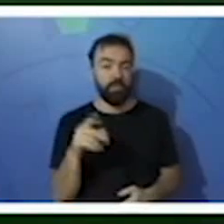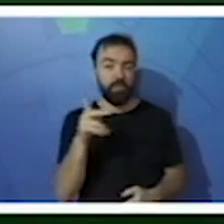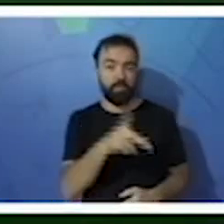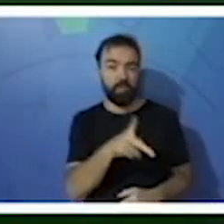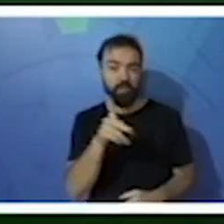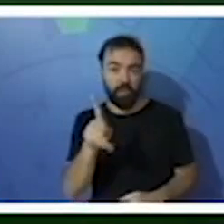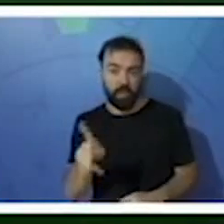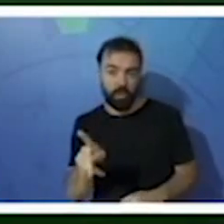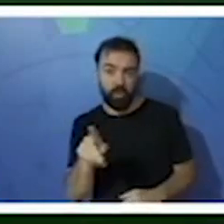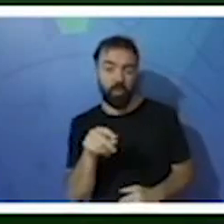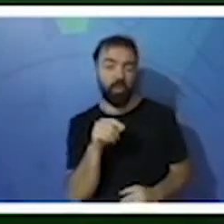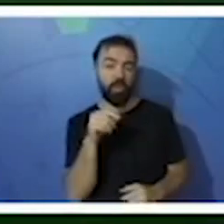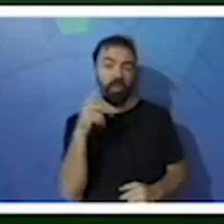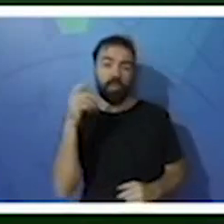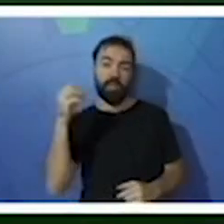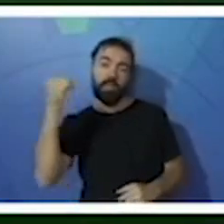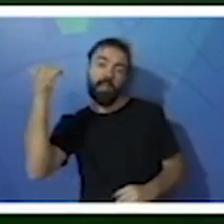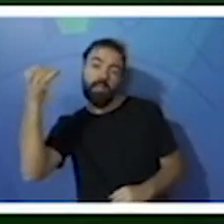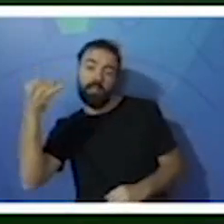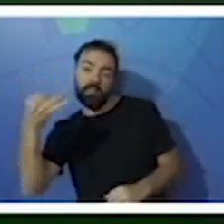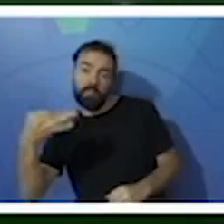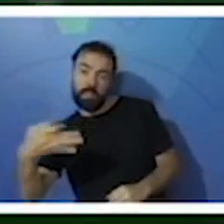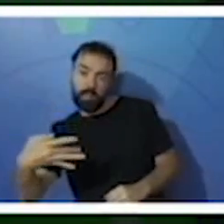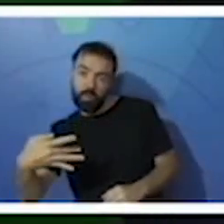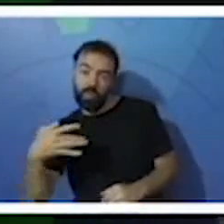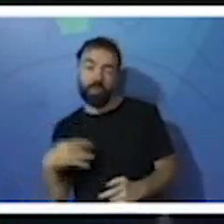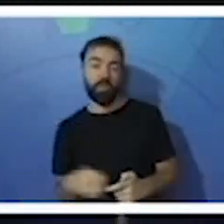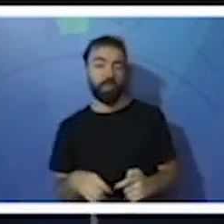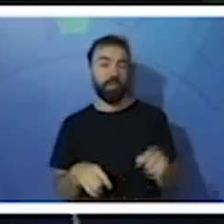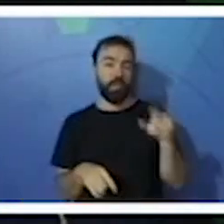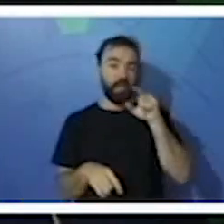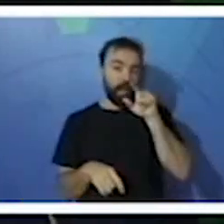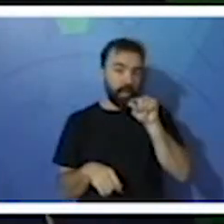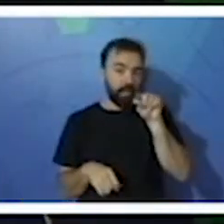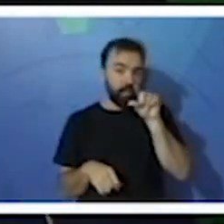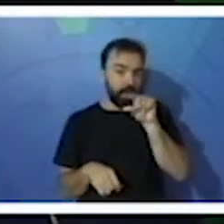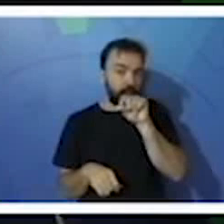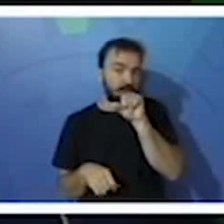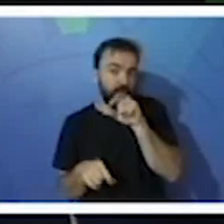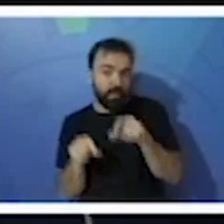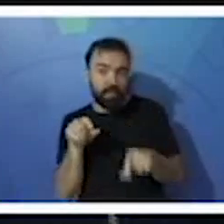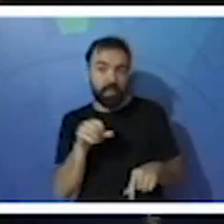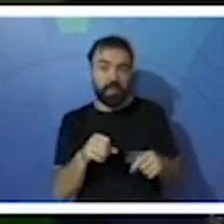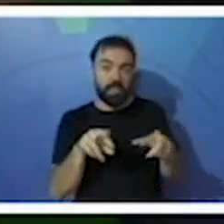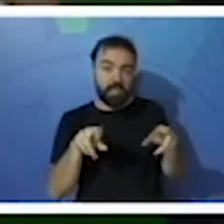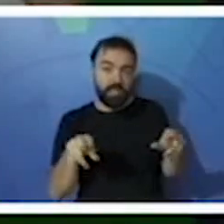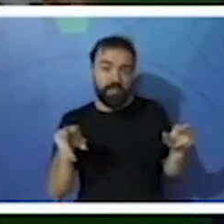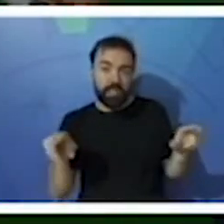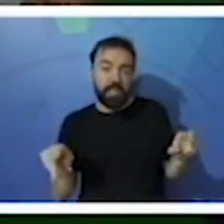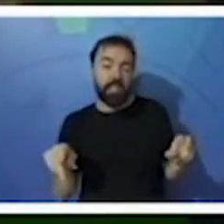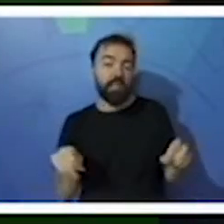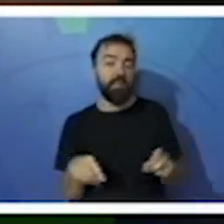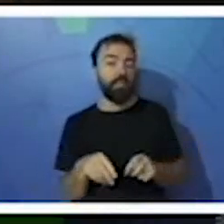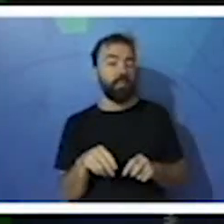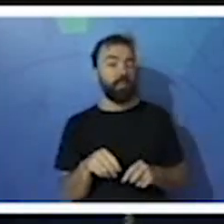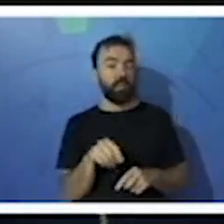cada espécie de ave tem um bico diferente adaptado a sua alimentação.